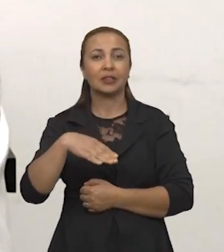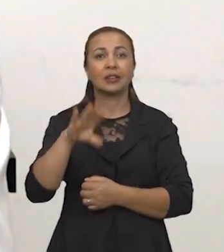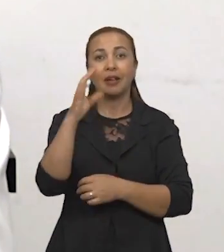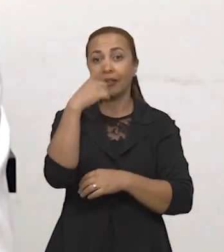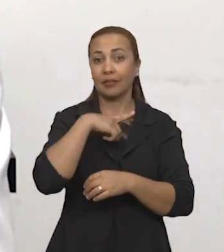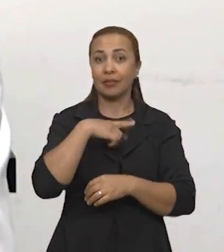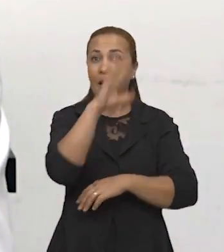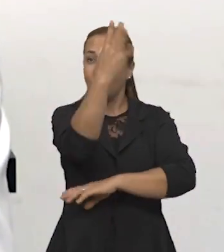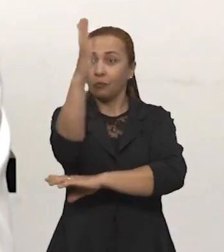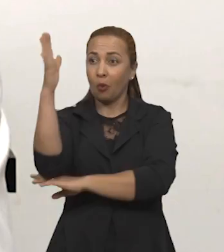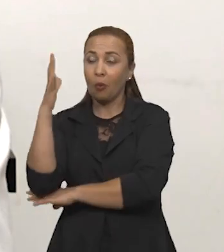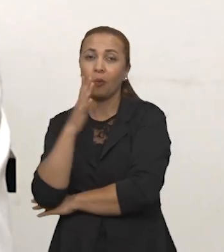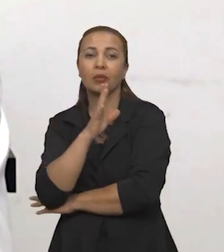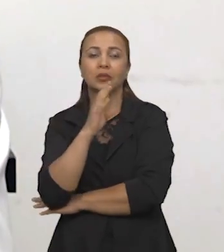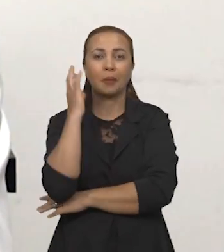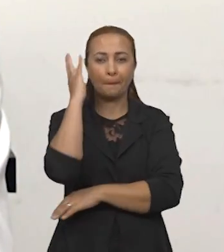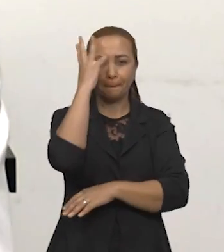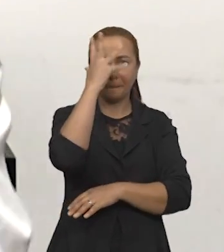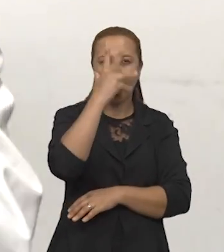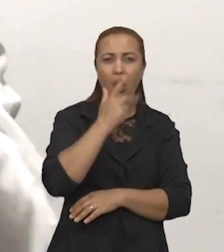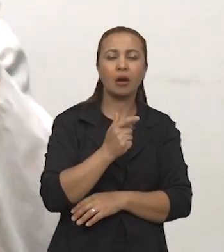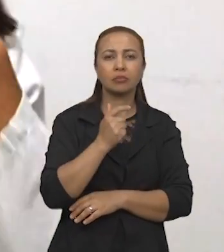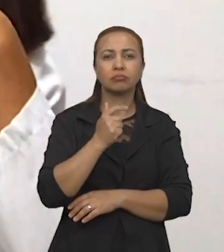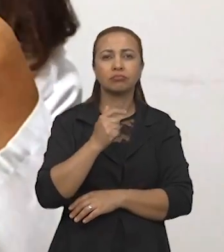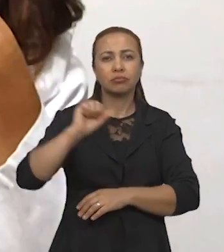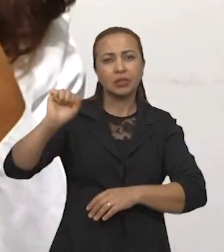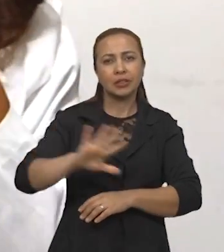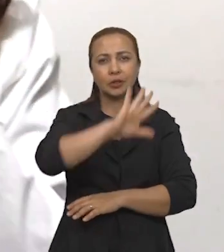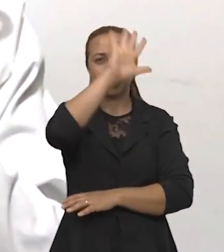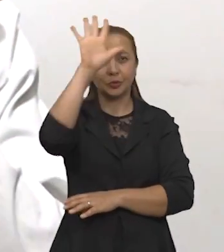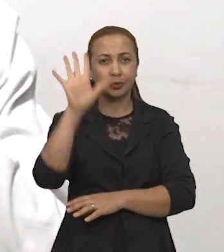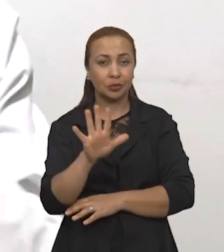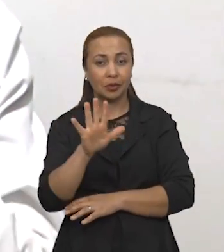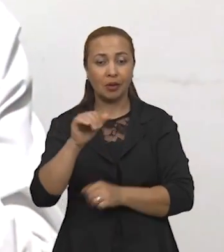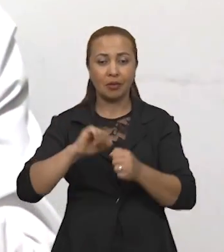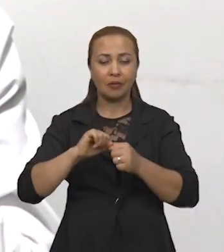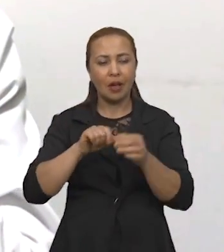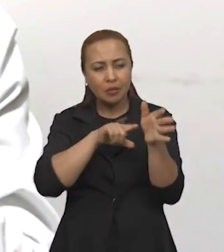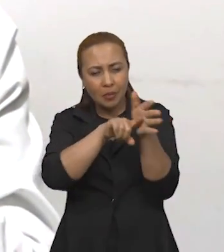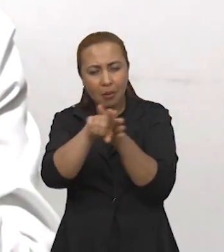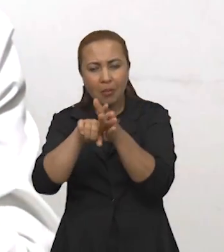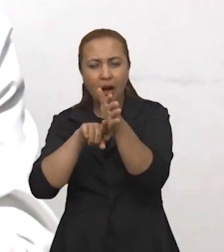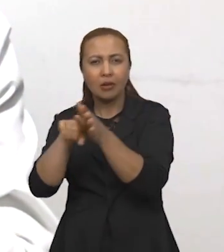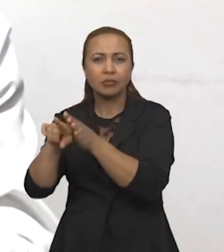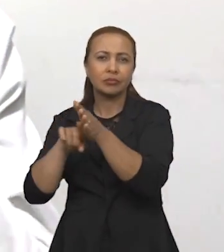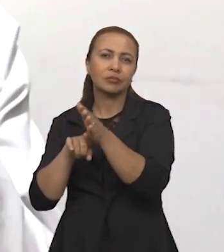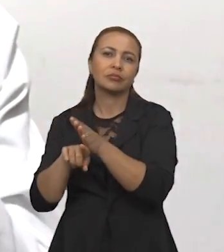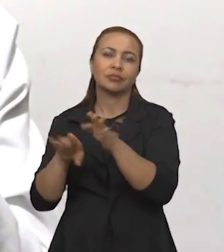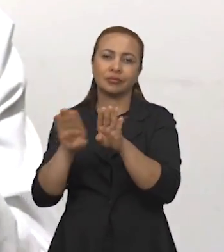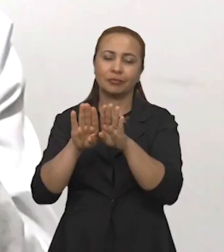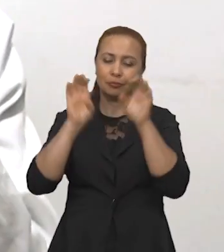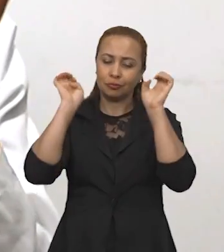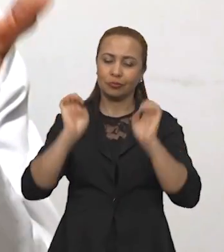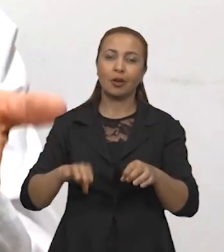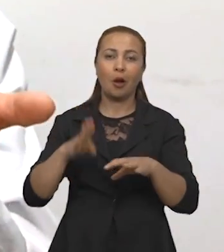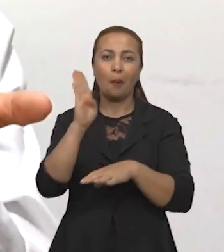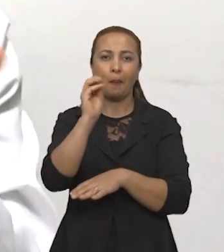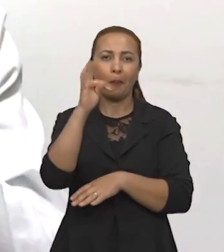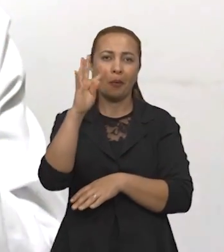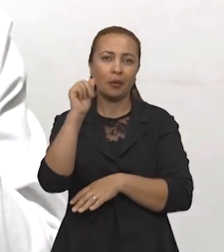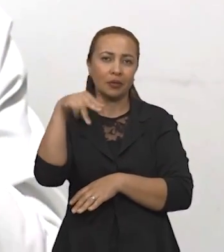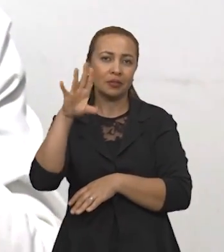uma flona, Floresta Nacional Contenda de Sincorá, e na proximidade, nós fizemos um levantamento etnobotânico. Então, partir desse